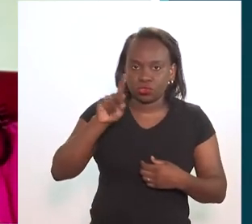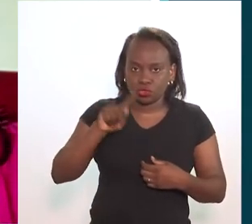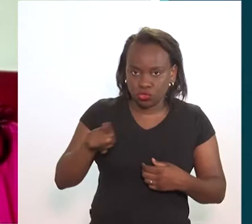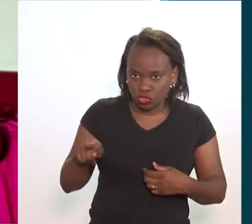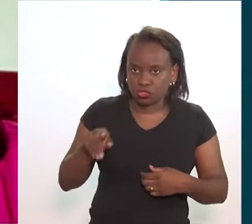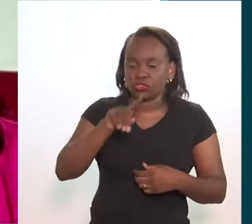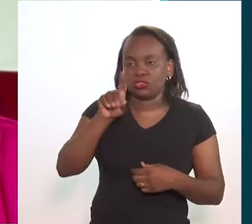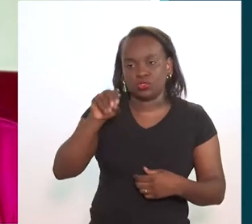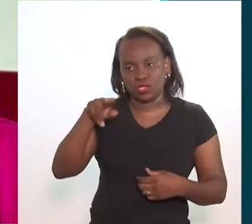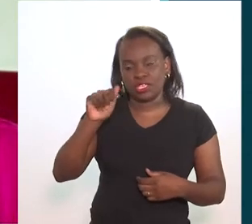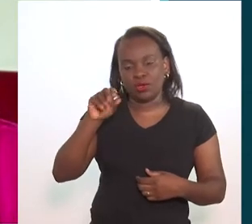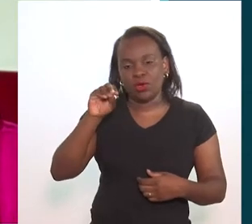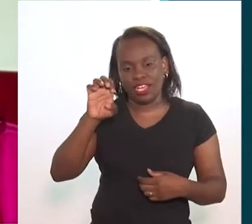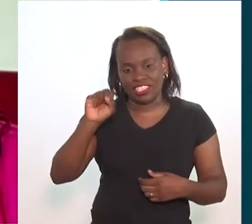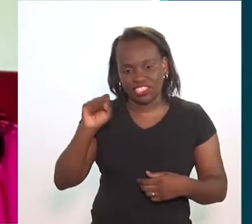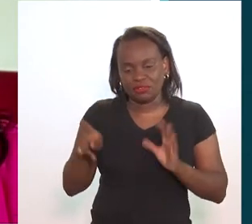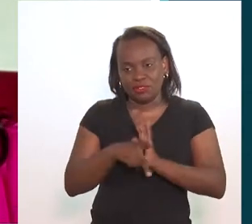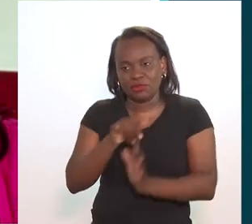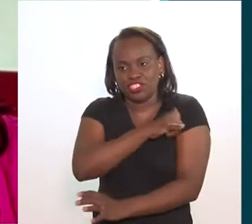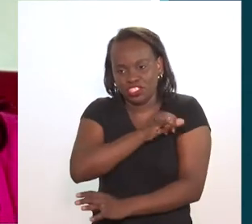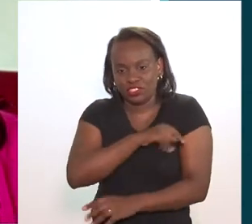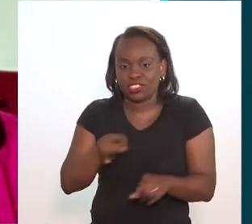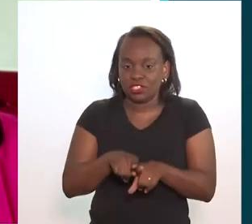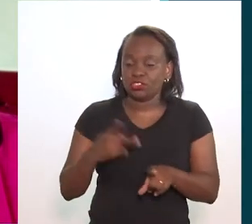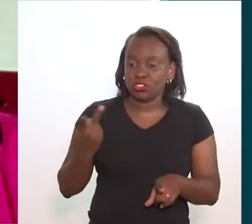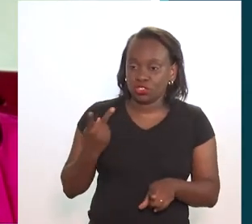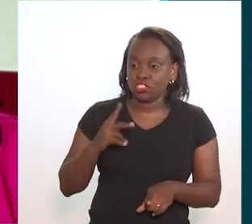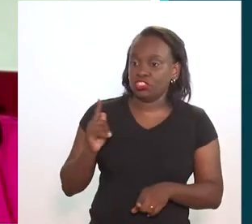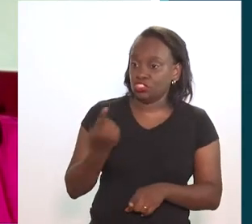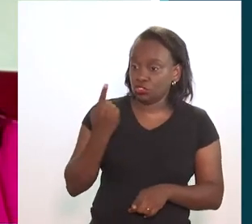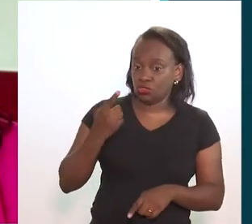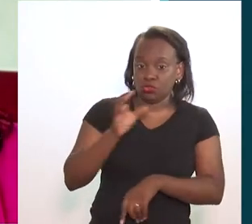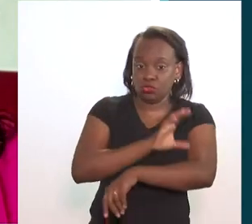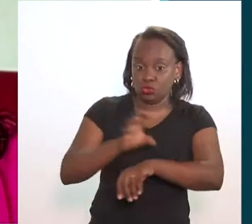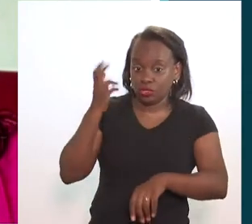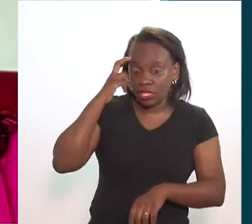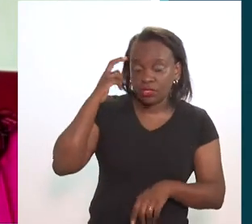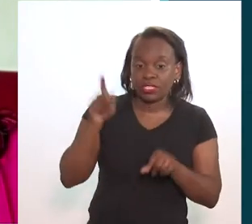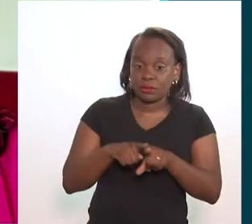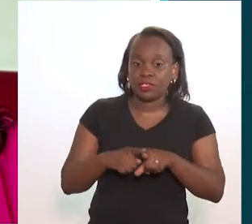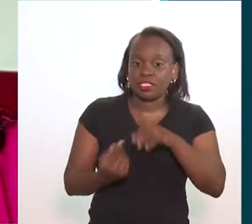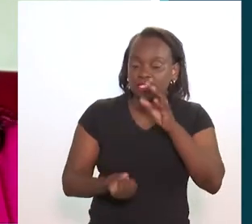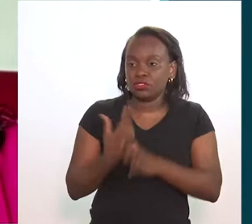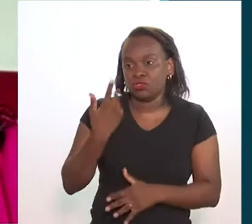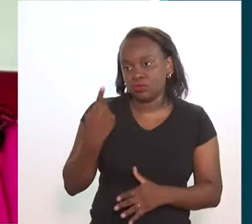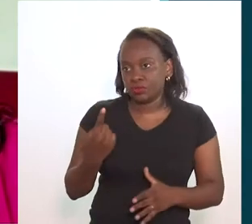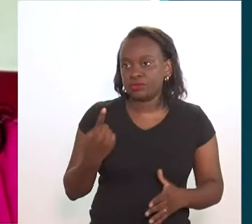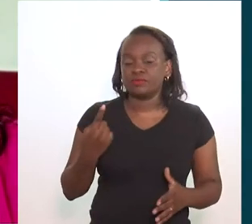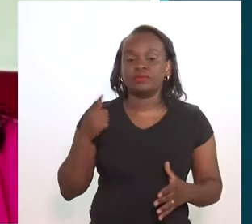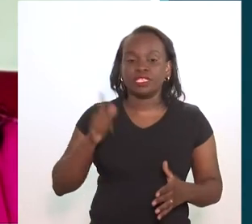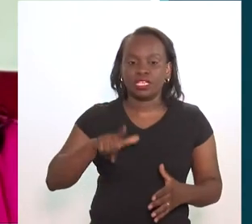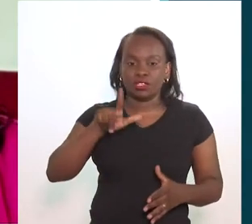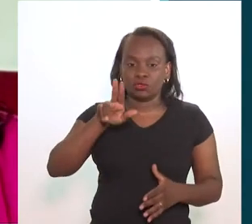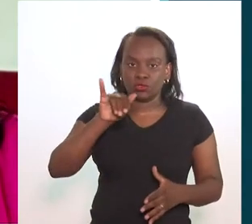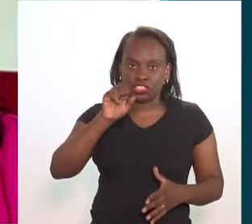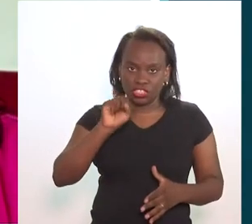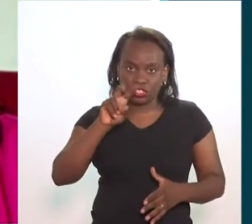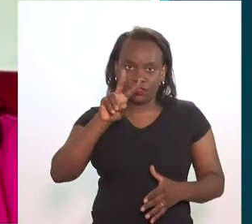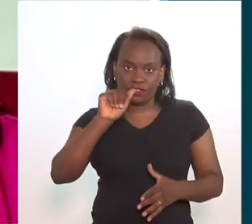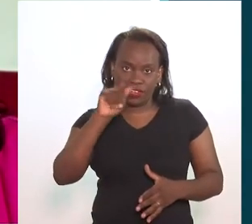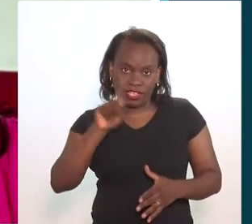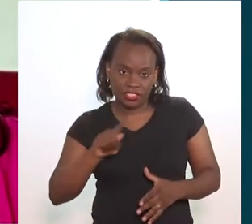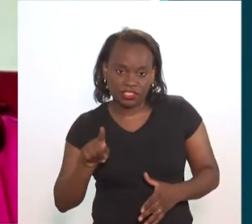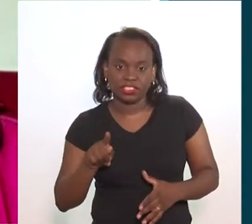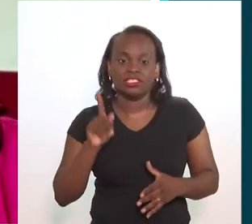Cruz, né? Na Zona Oeste do Rio de Janeiro, onde nós somos os gestores culturais e o fundador, um dos